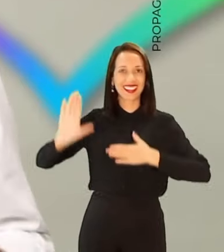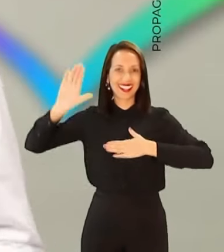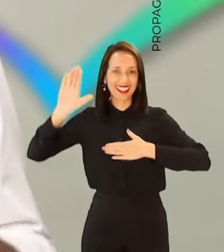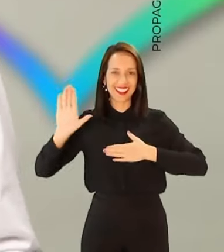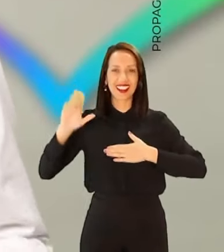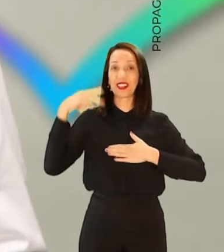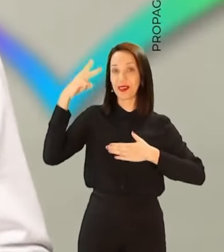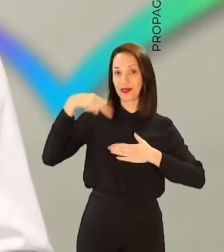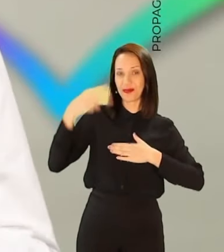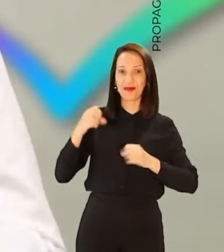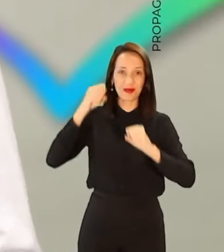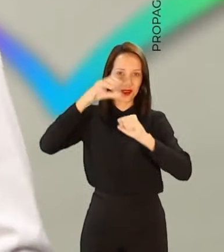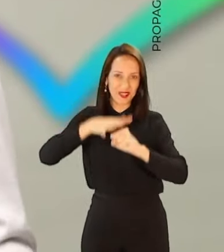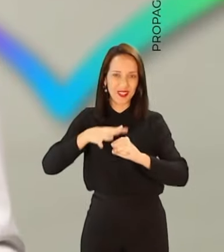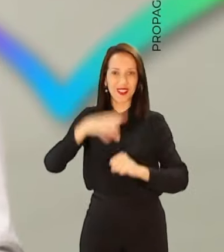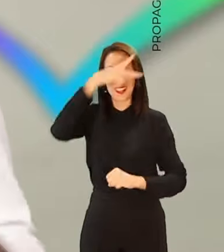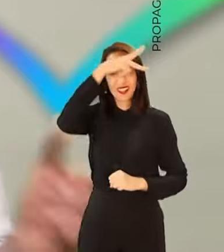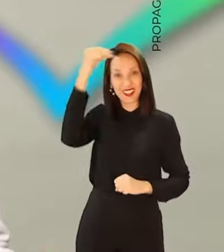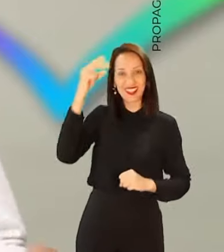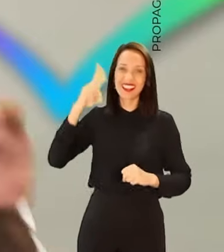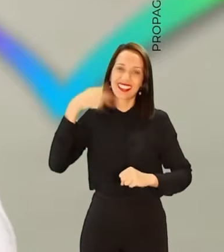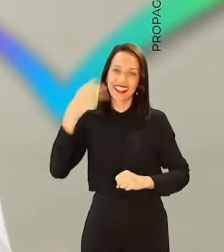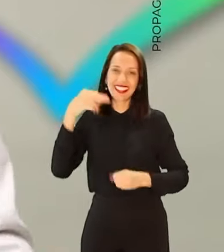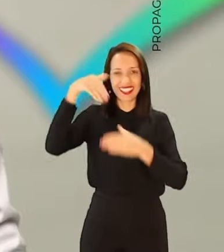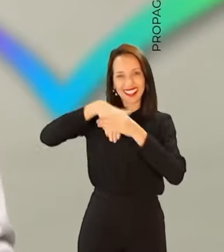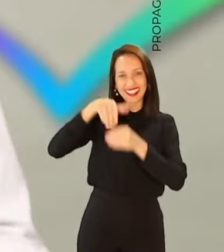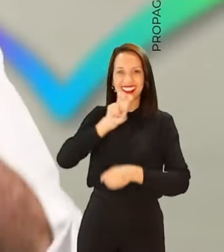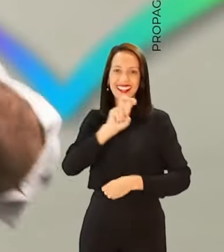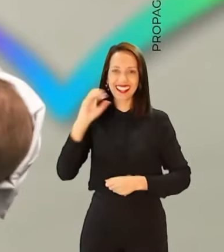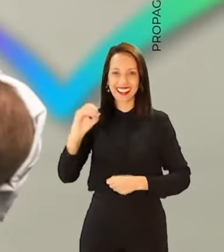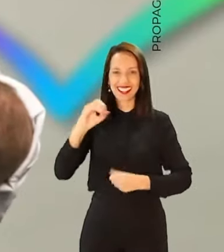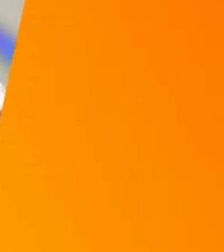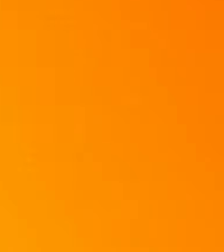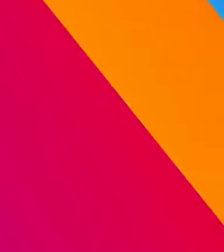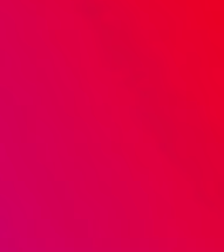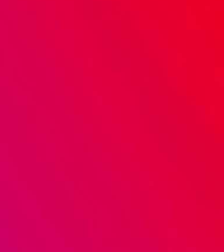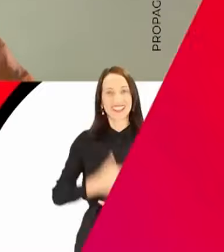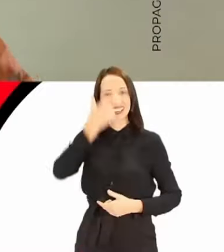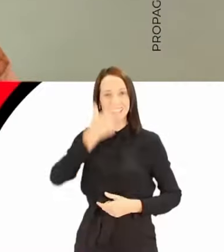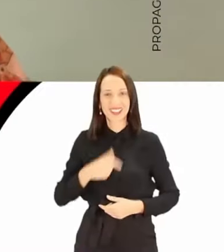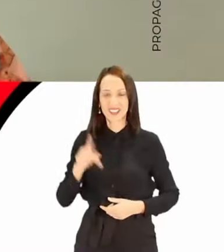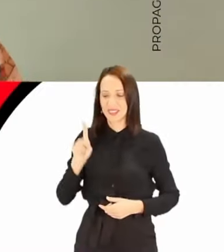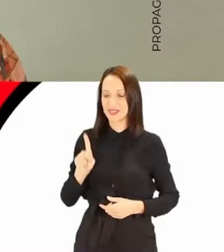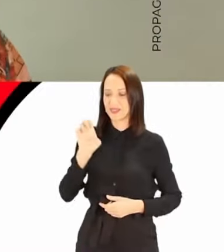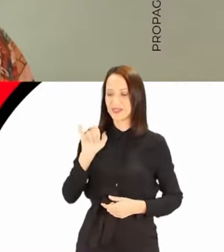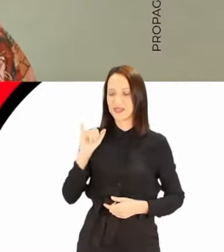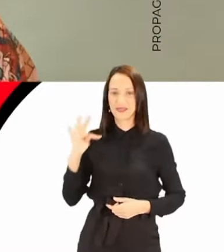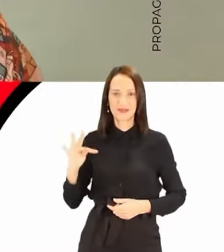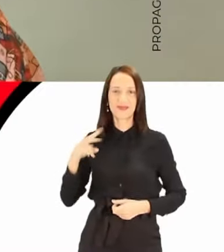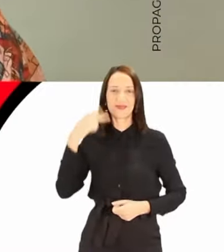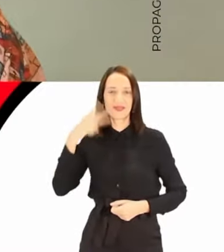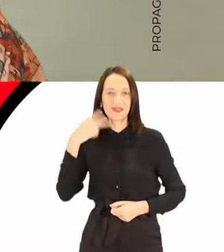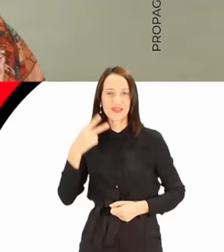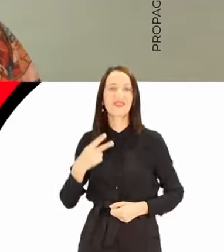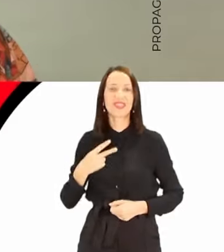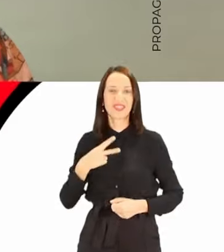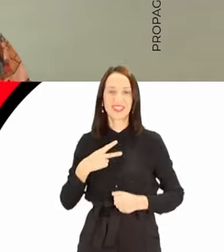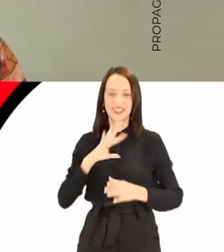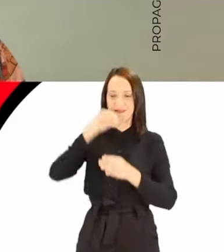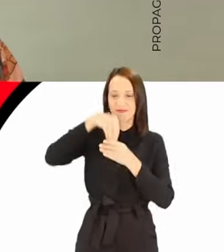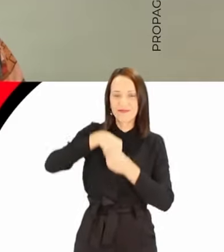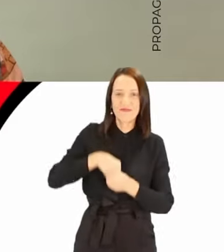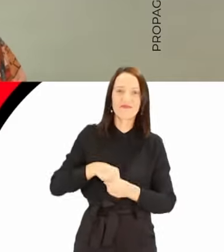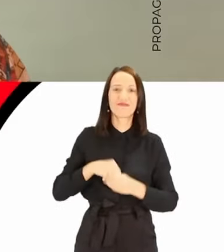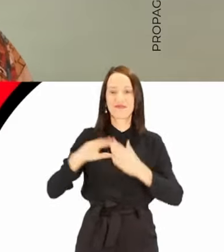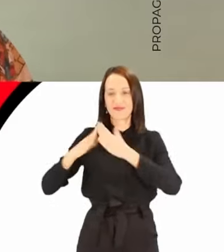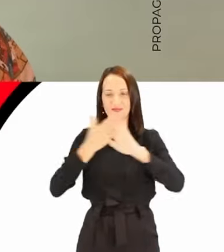Vote nos candidatos a vereador do PSOL. Para prefeito e para vereador, é 50. Eu sou Kate Lima, a vereadora que vai colocar